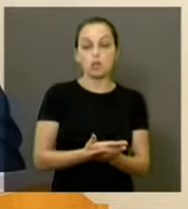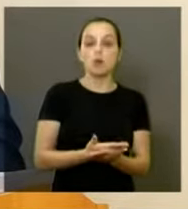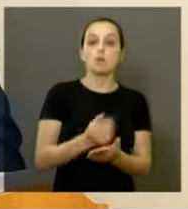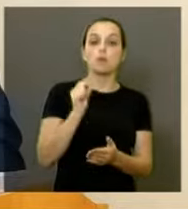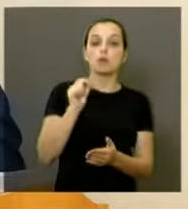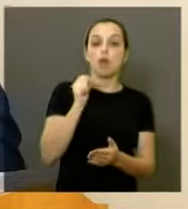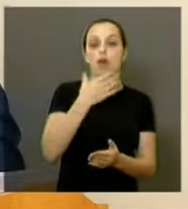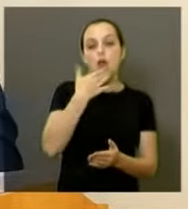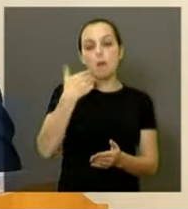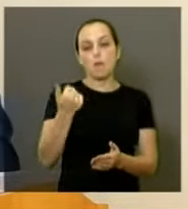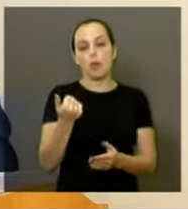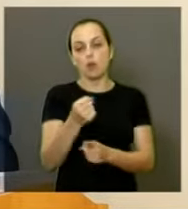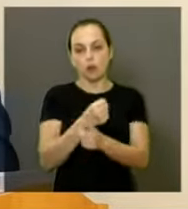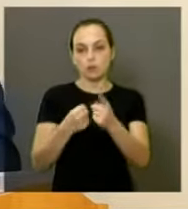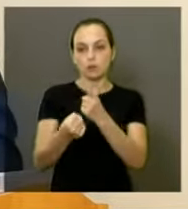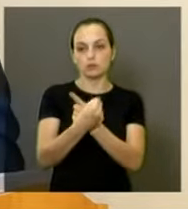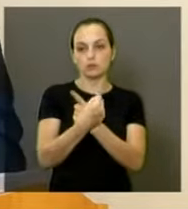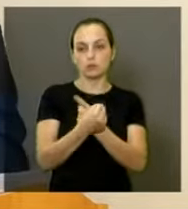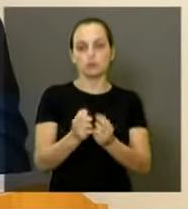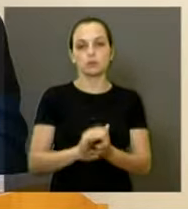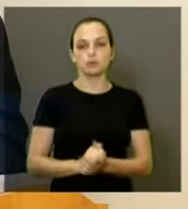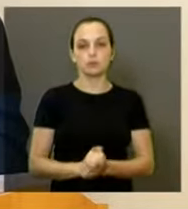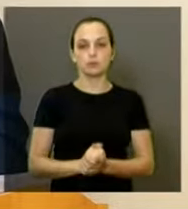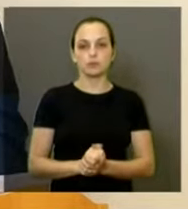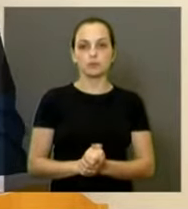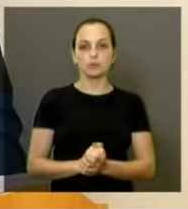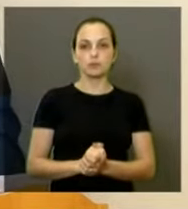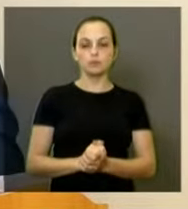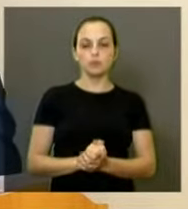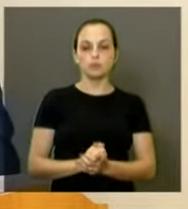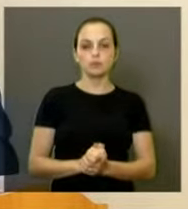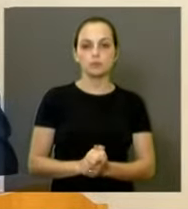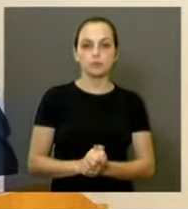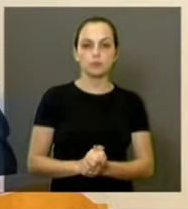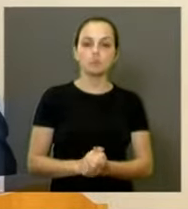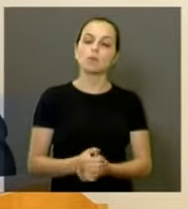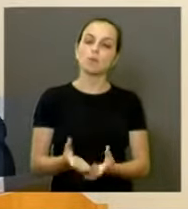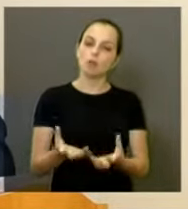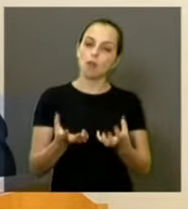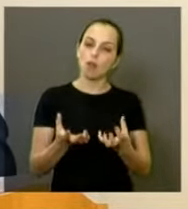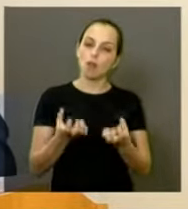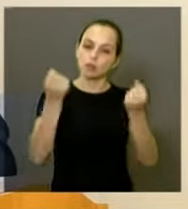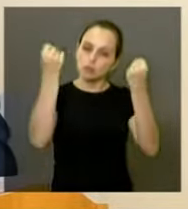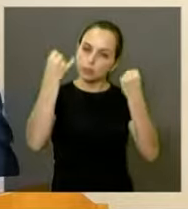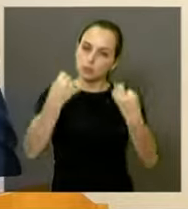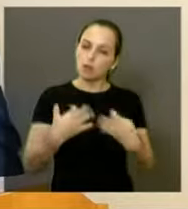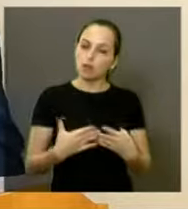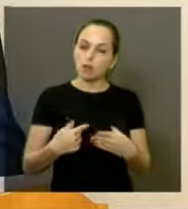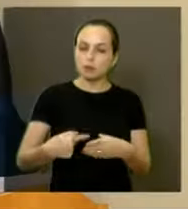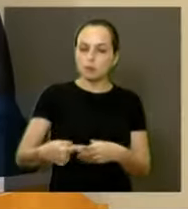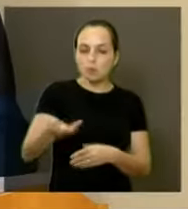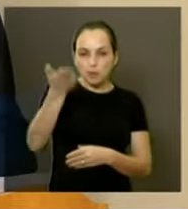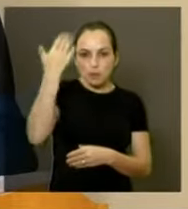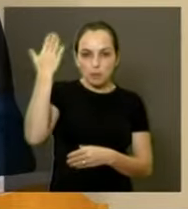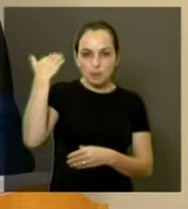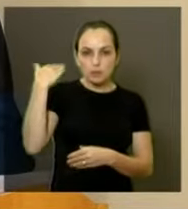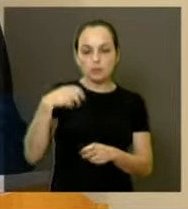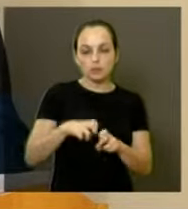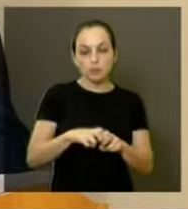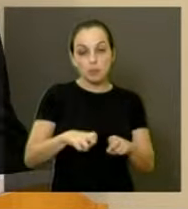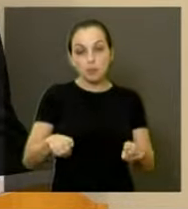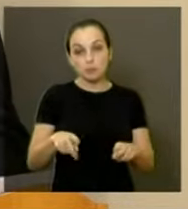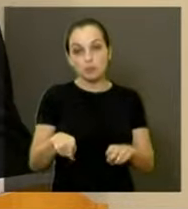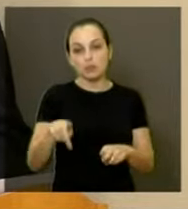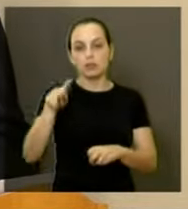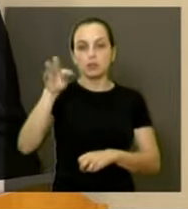é o melhor para a nossa sociedade. Eu queria falar um pouco da semana passada, que a bancada do